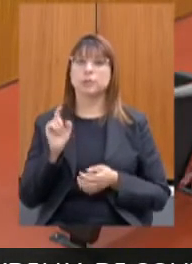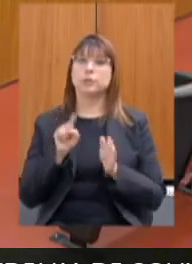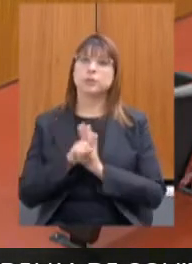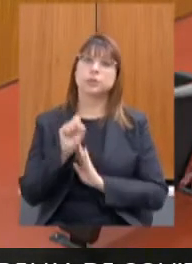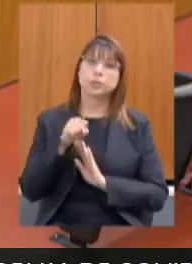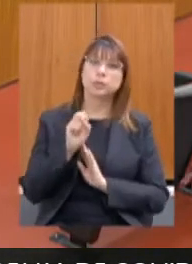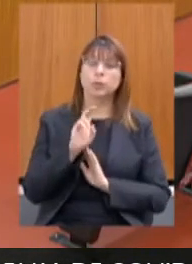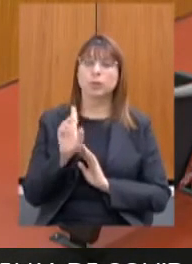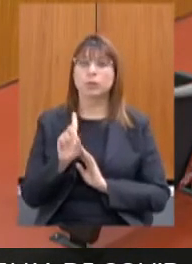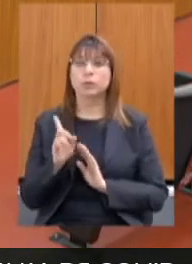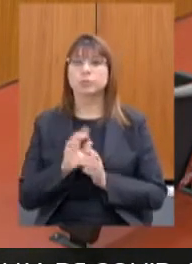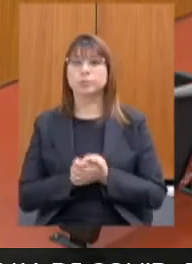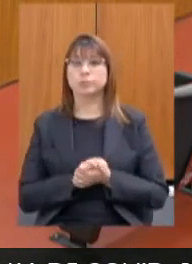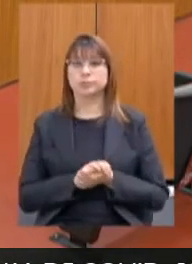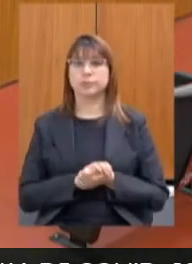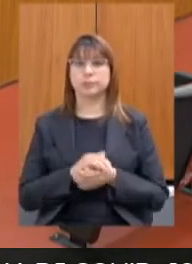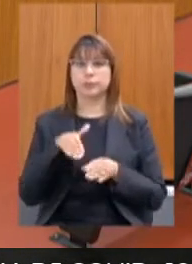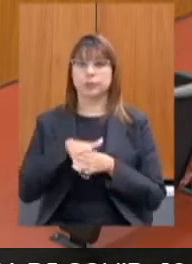Laviola